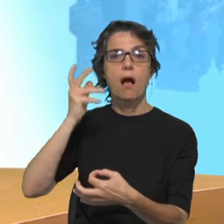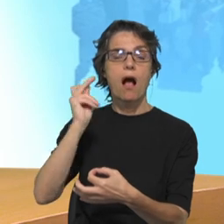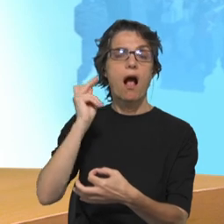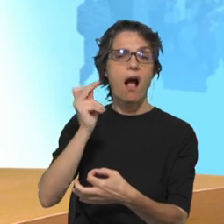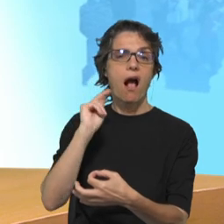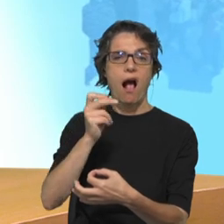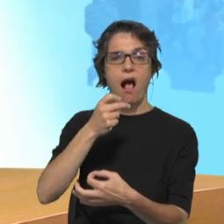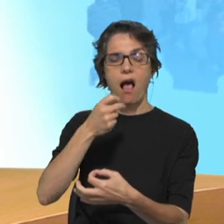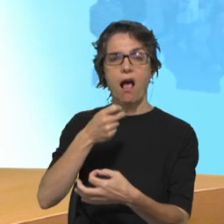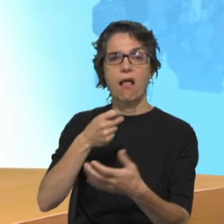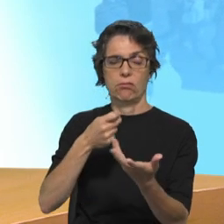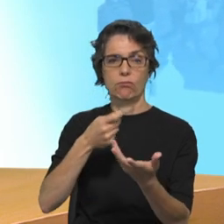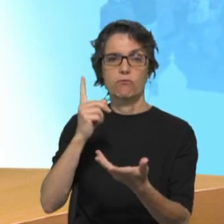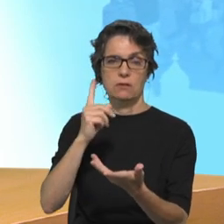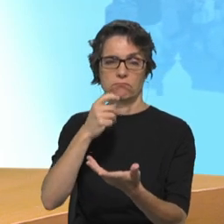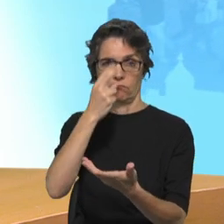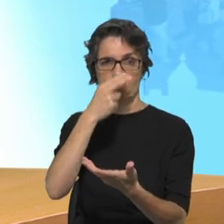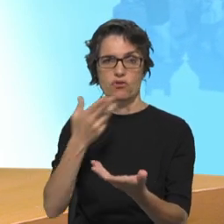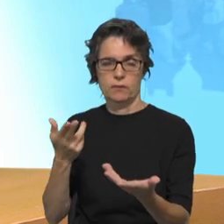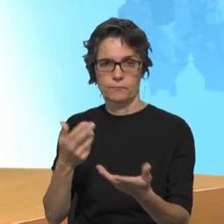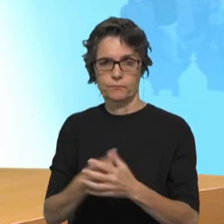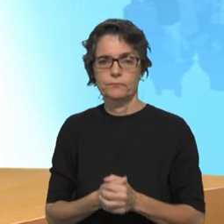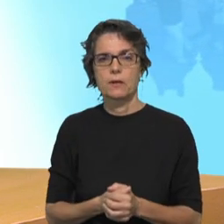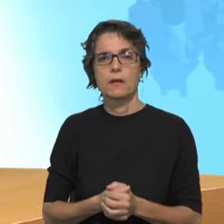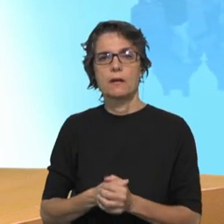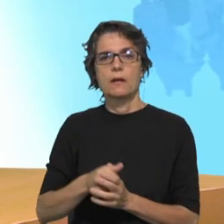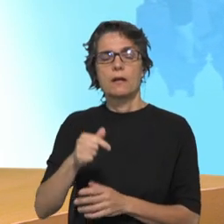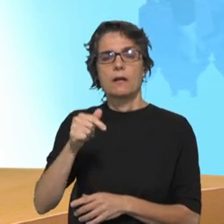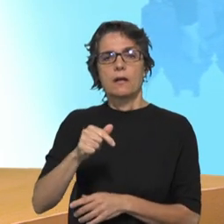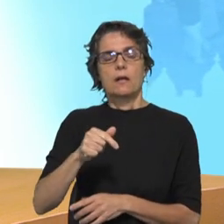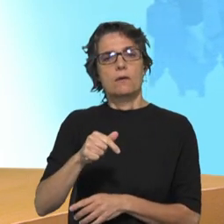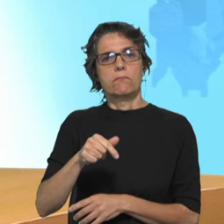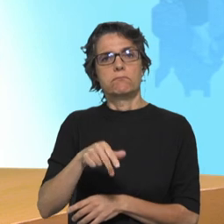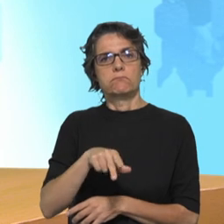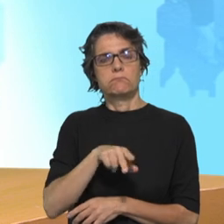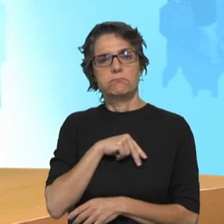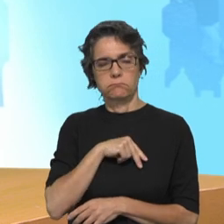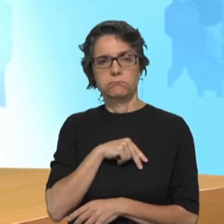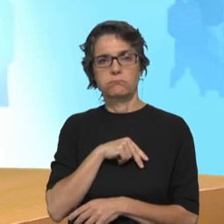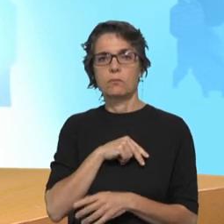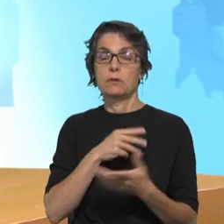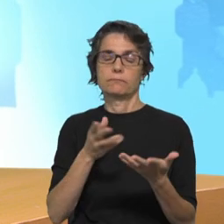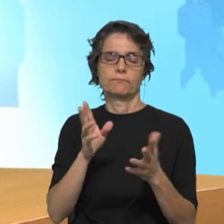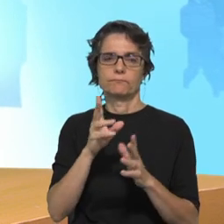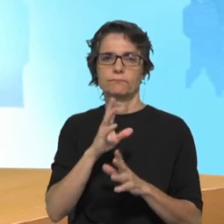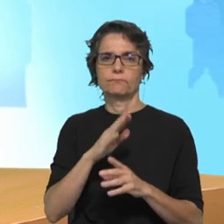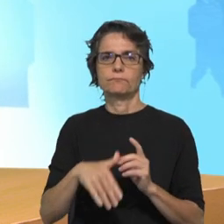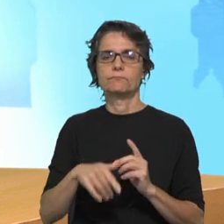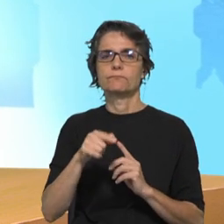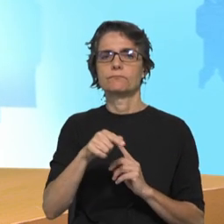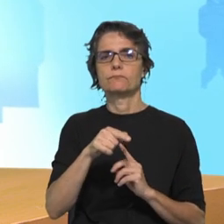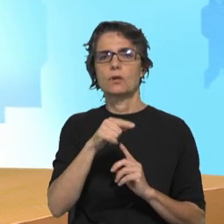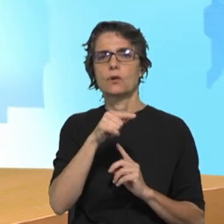E é a responsabilidade que a Igreja me confiou de mantermos viva